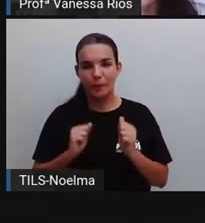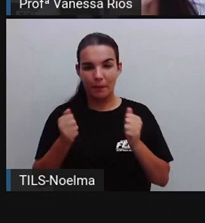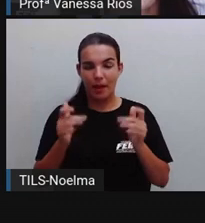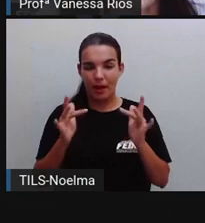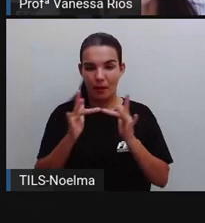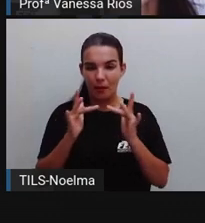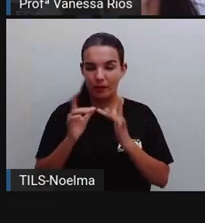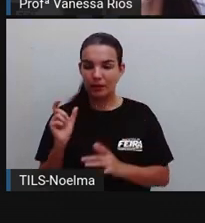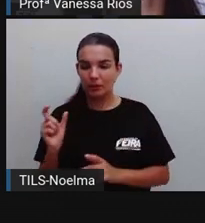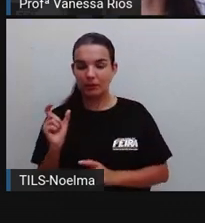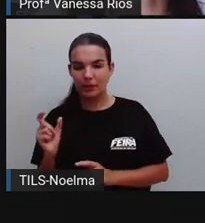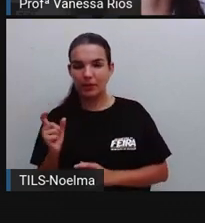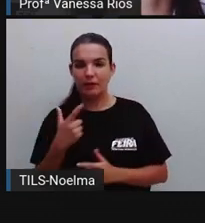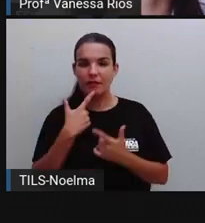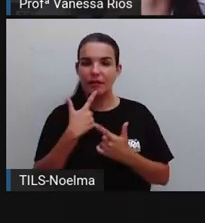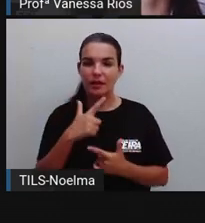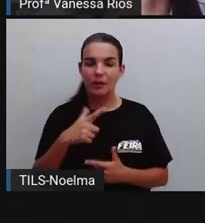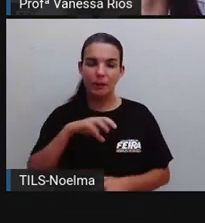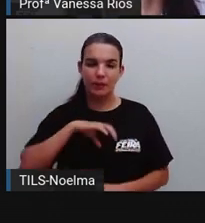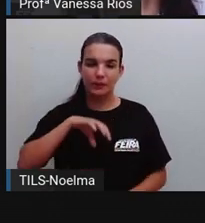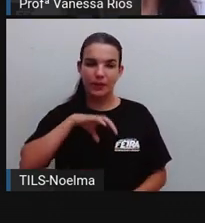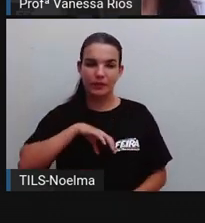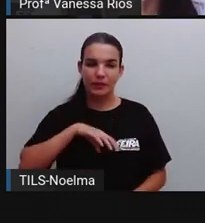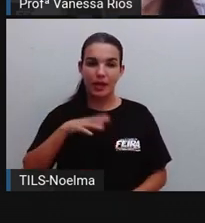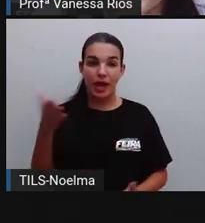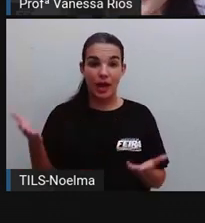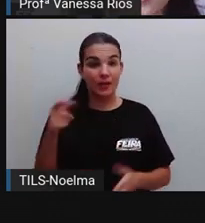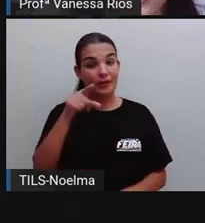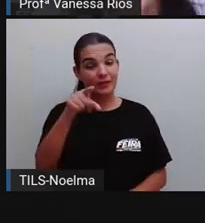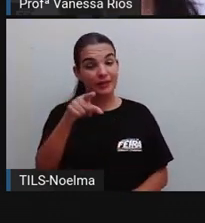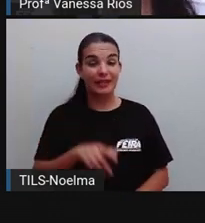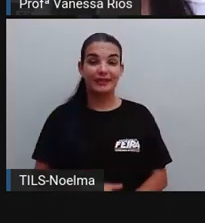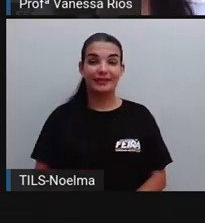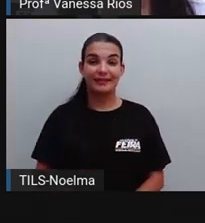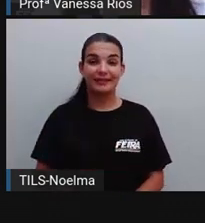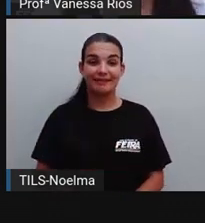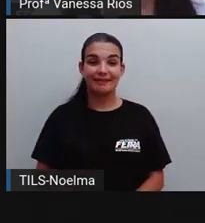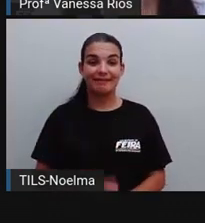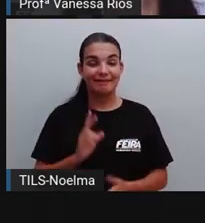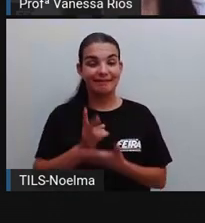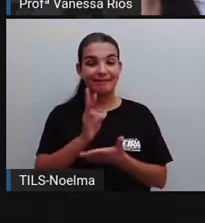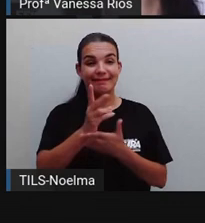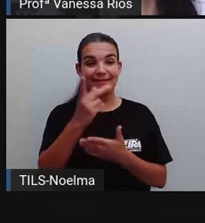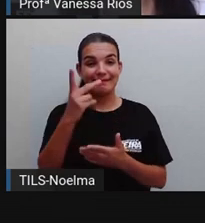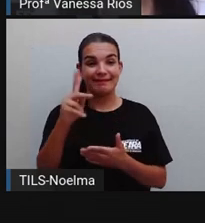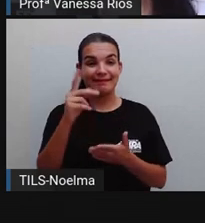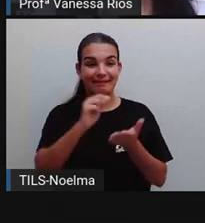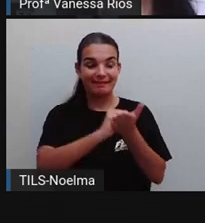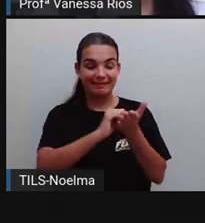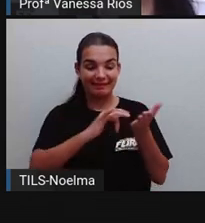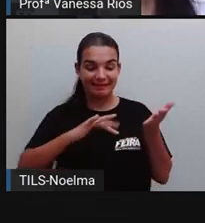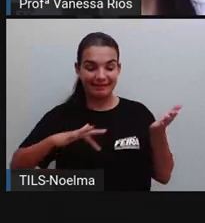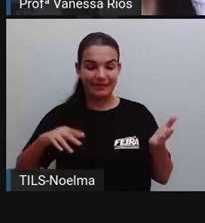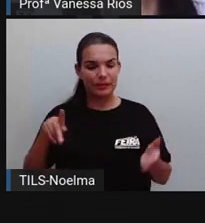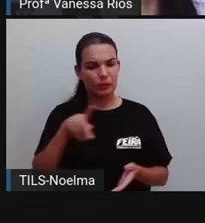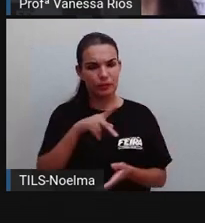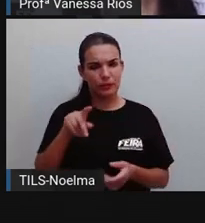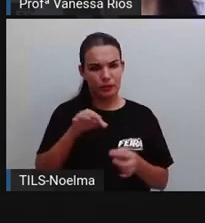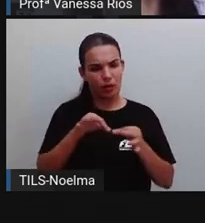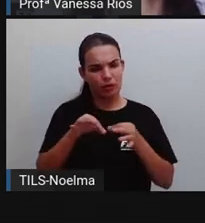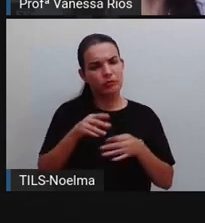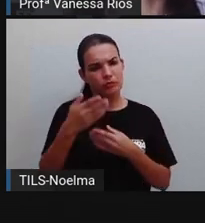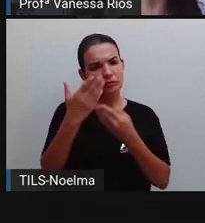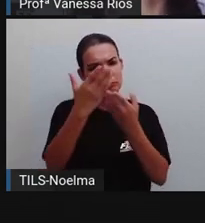contato com palavras da nossa língua portuguesa. Agora é com você que vai dar continuidade através da atividade que o seu